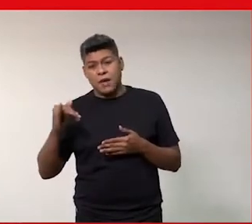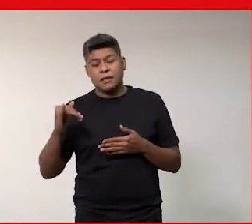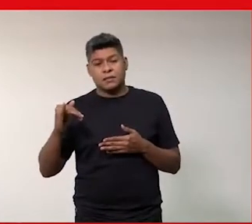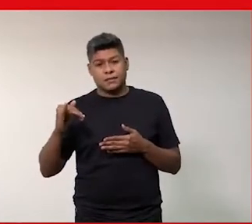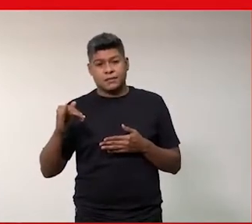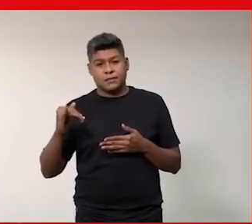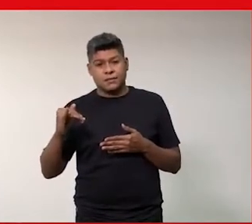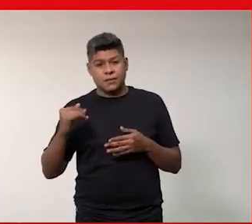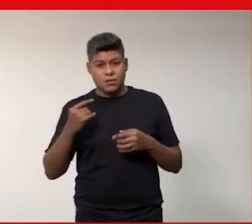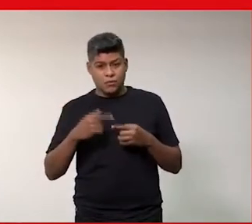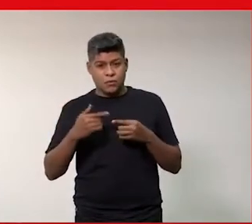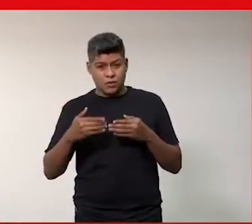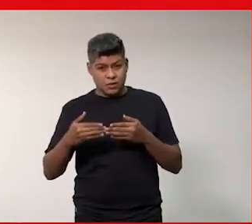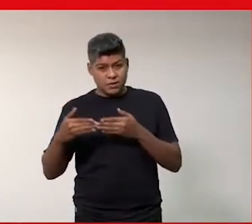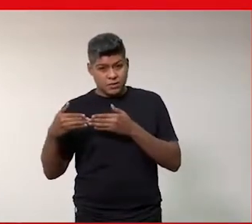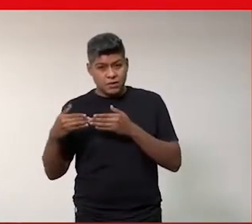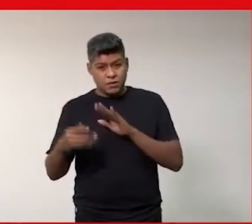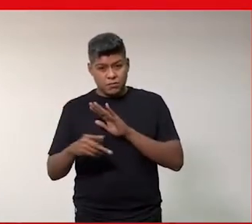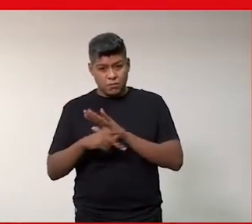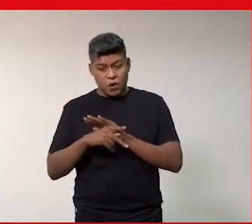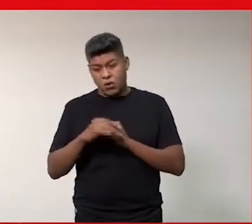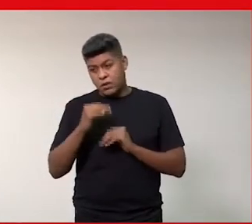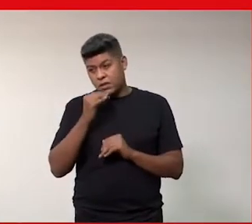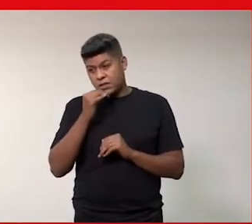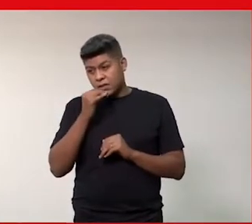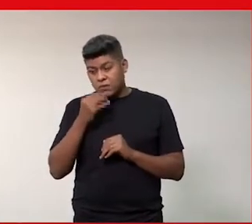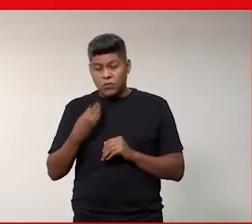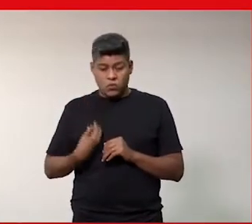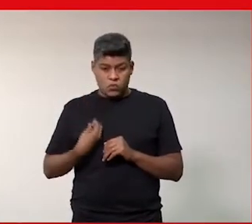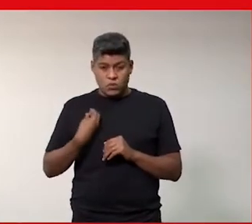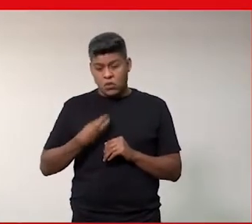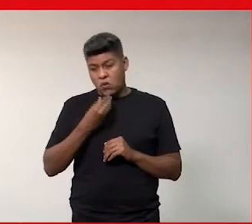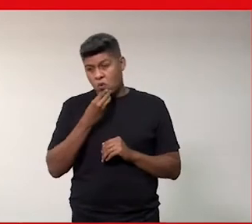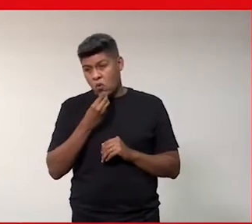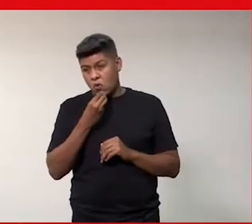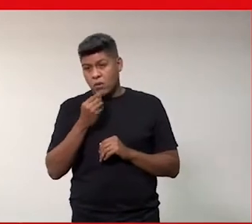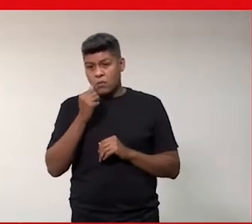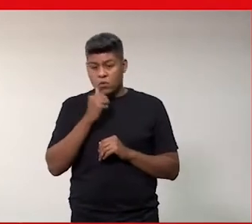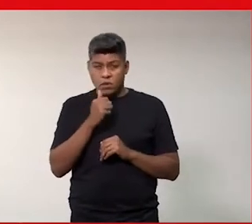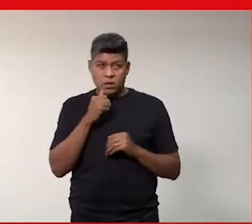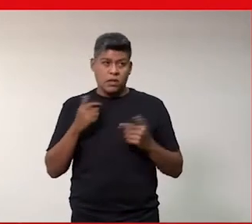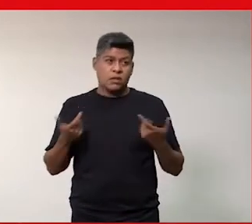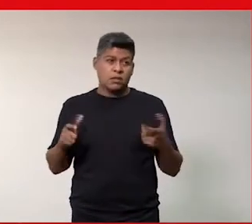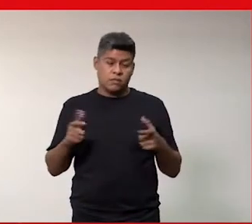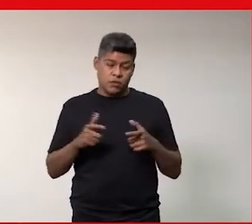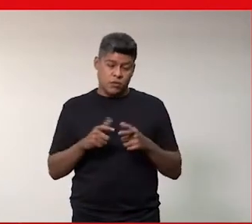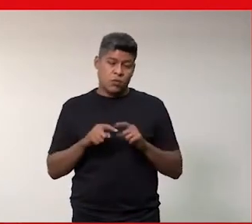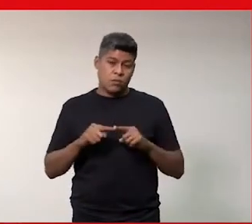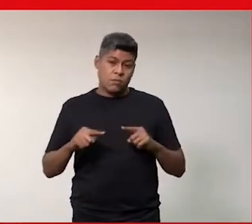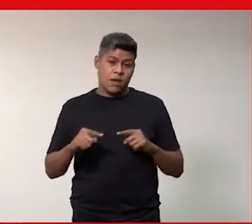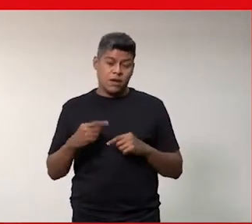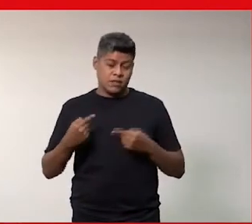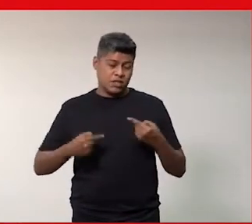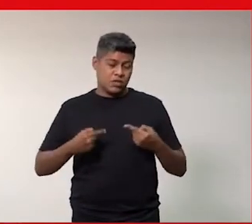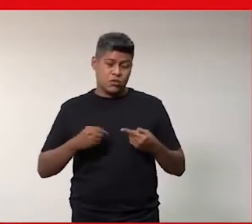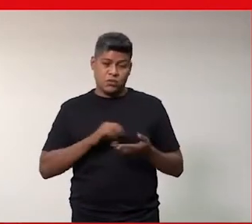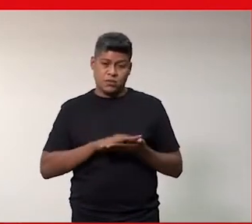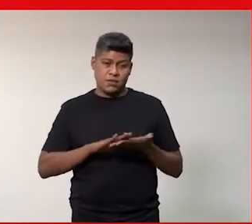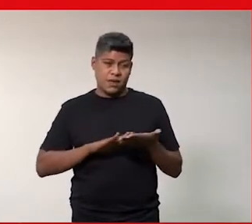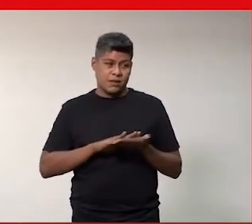Porque se eu tenho uma licença parental que eu posso usufruir homens e mulheres, eu diminuo isso. Mas isso a gente não discute.